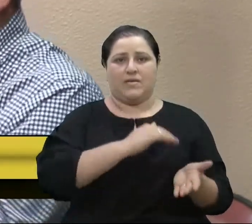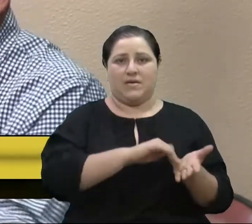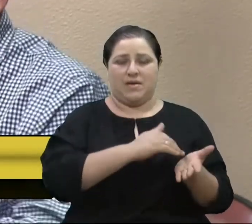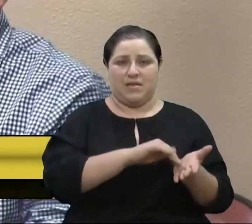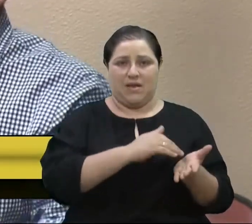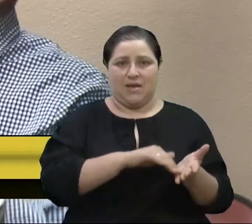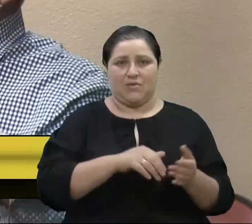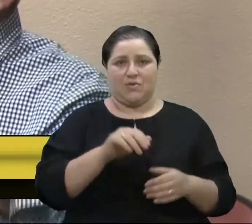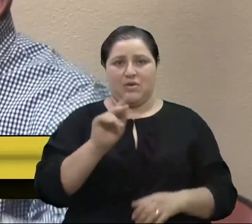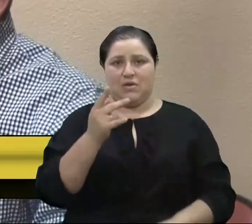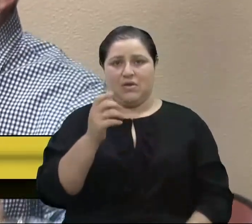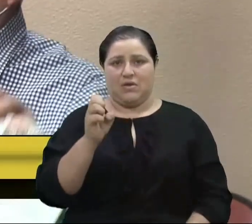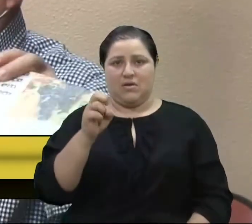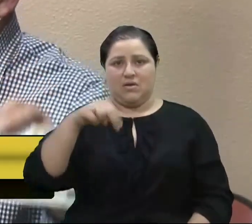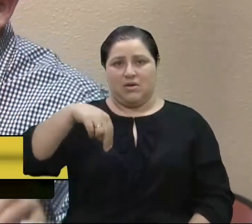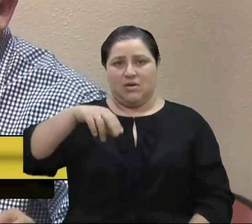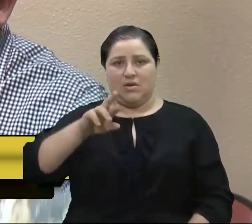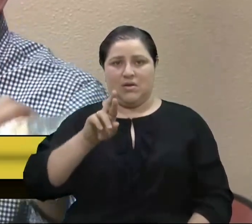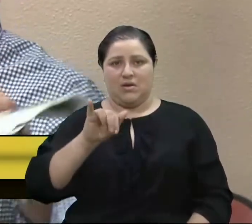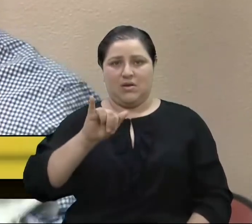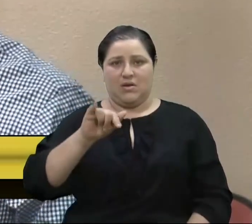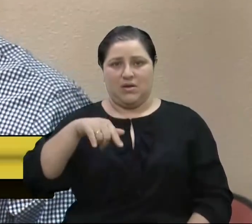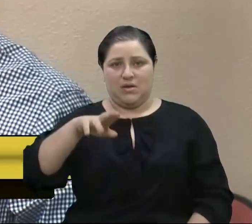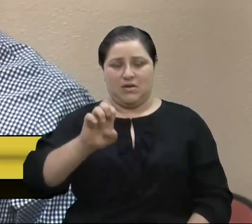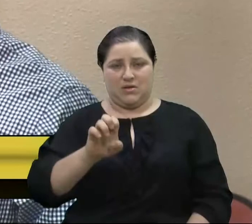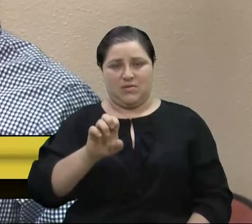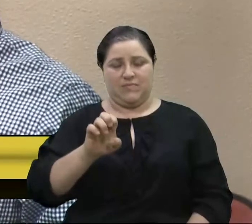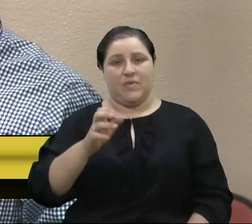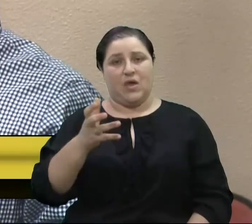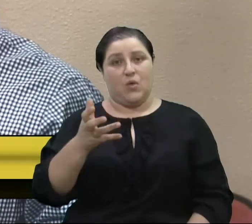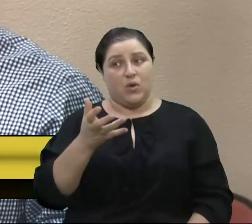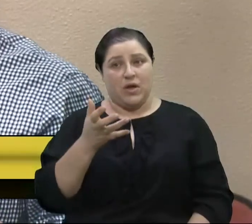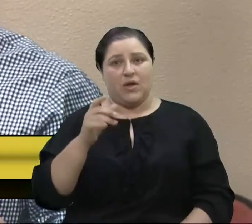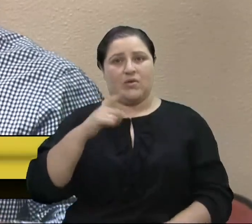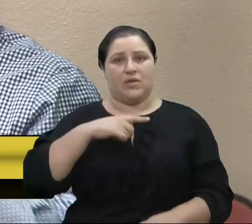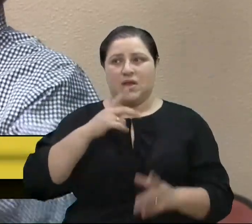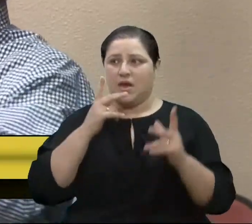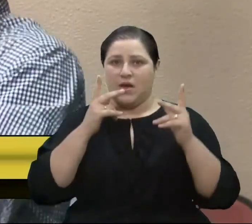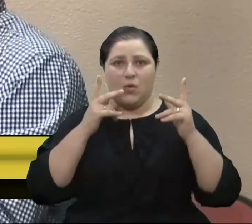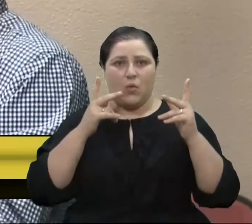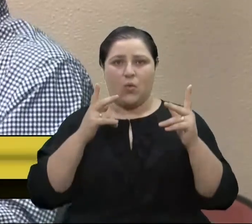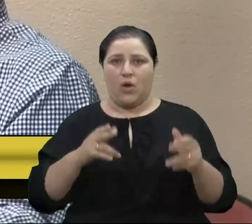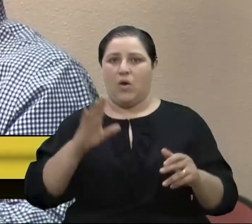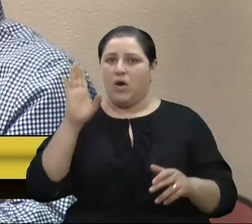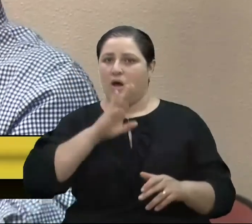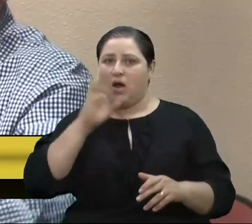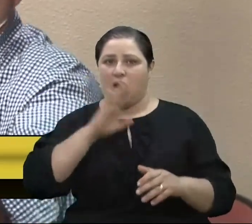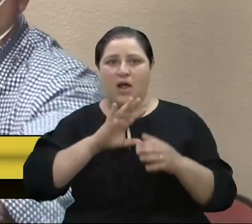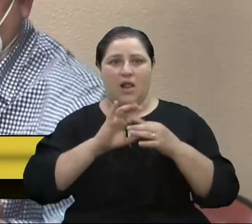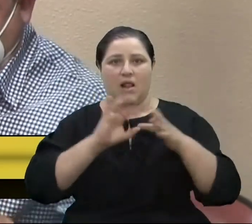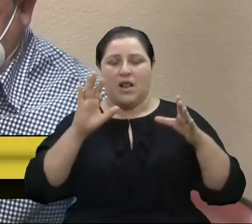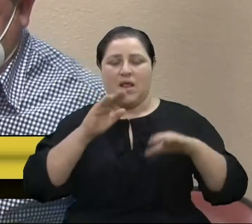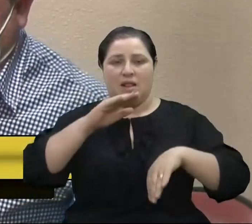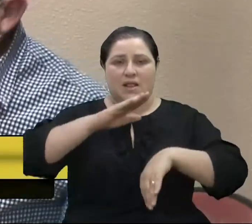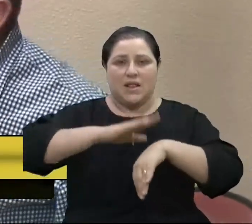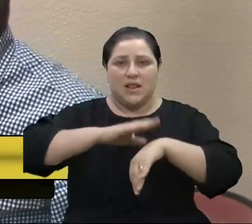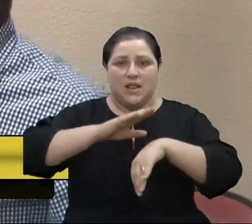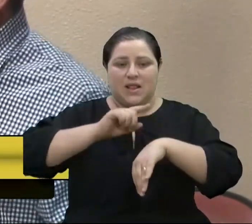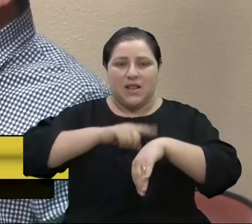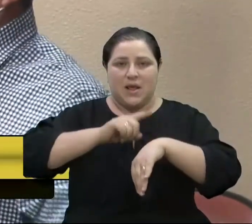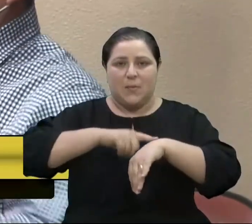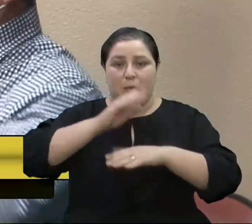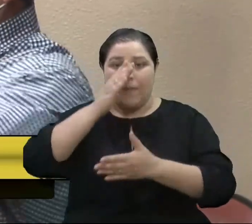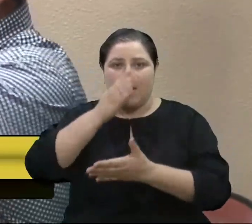Agora, eu gostaria mesmo a presteza em liberar a metade do tempo, pelo menos, de que